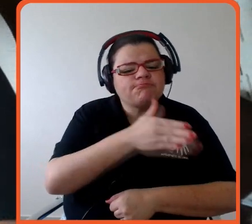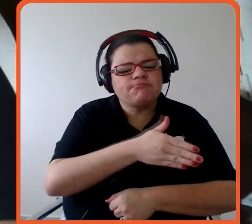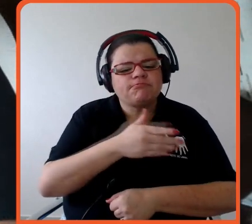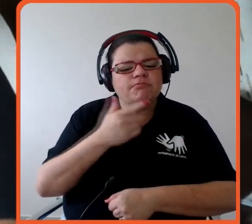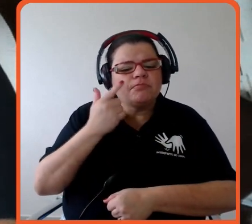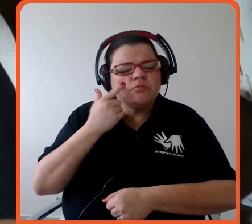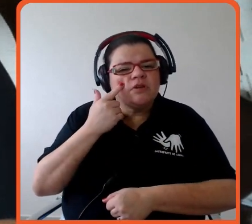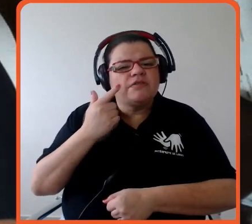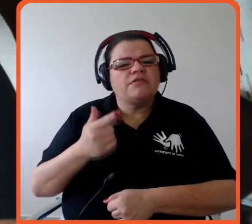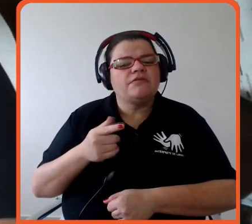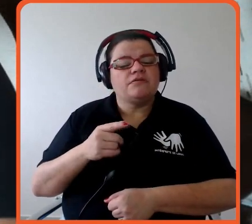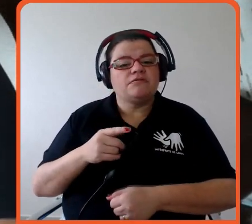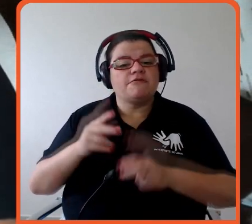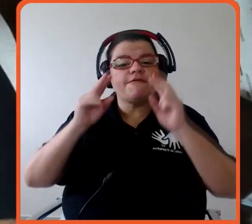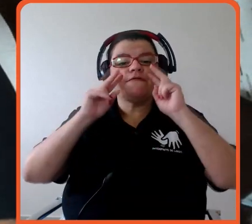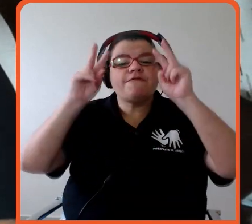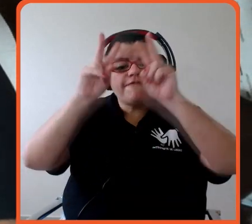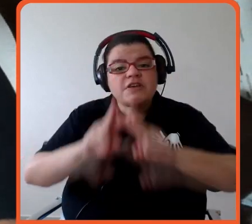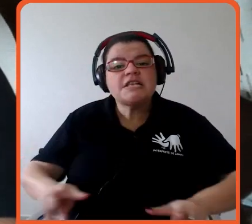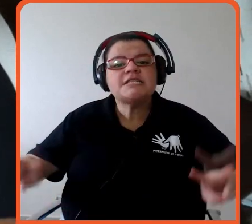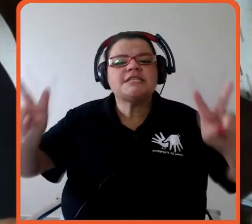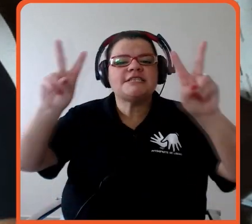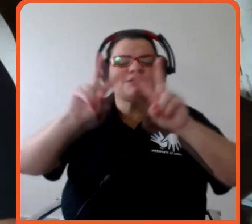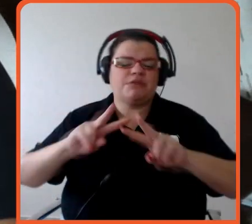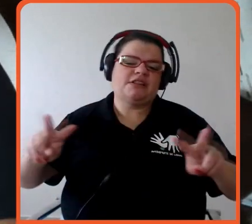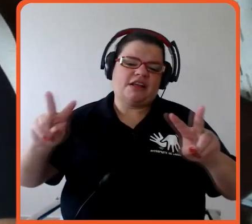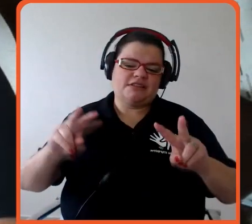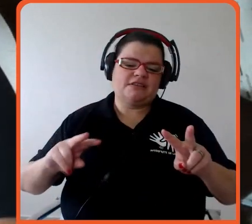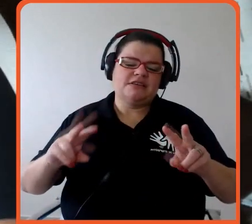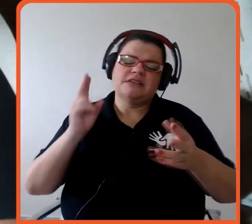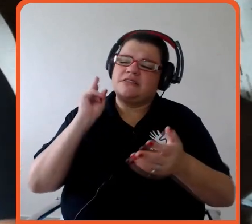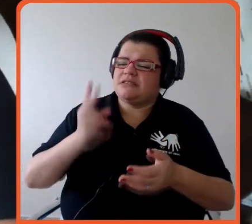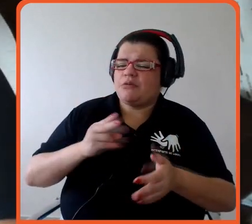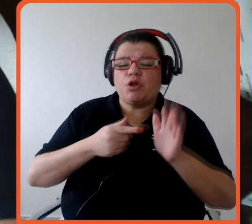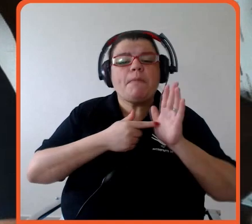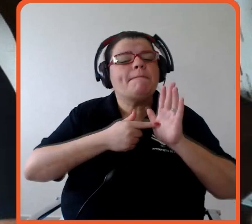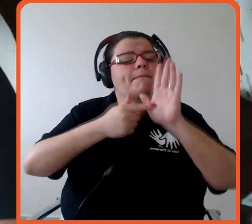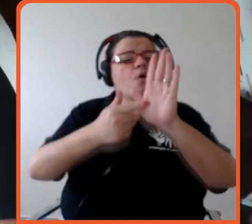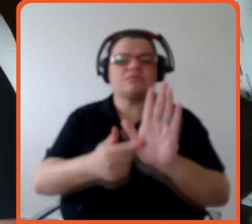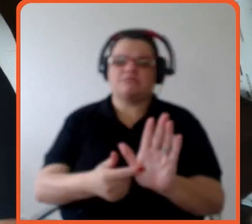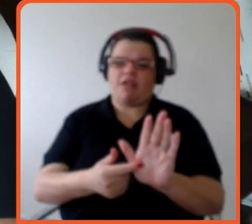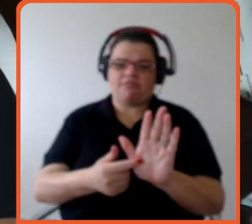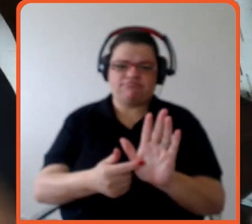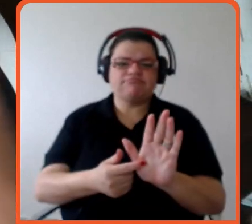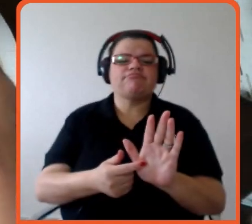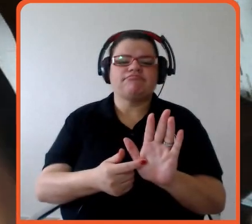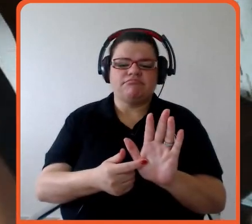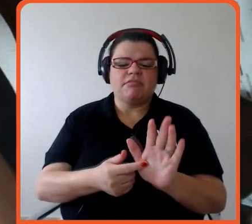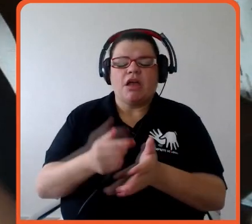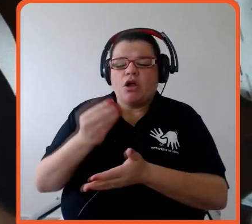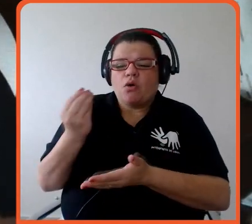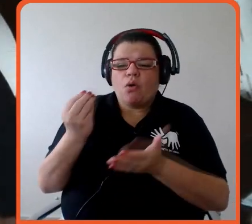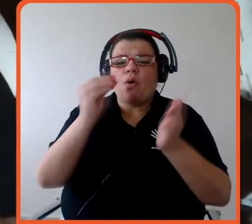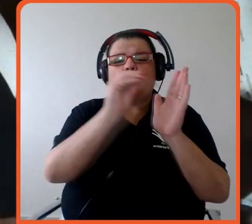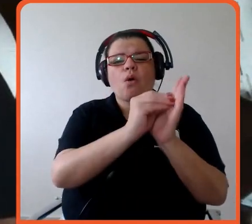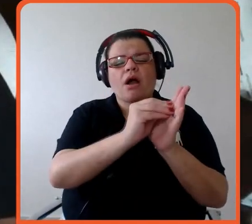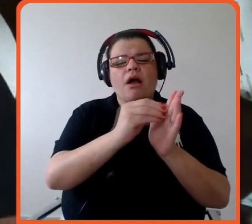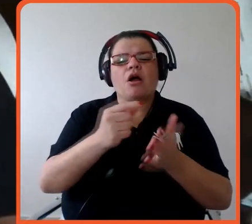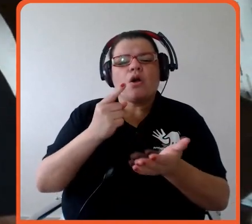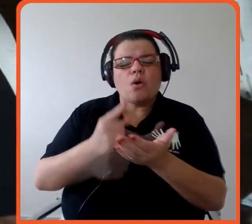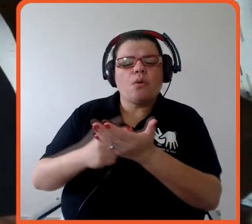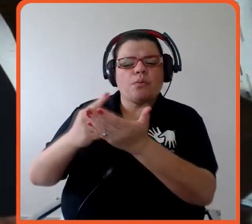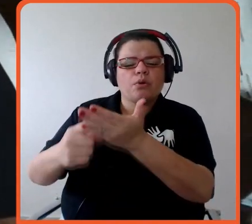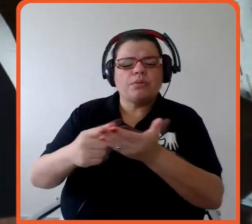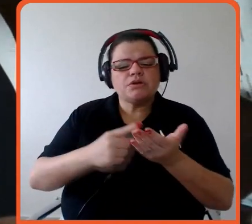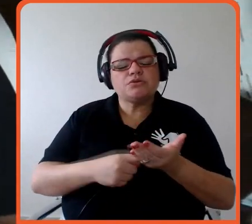visibilidade, até aqui sempre foi, colocar compromissos públicos, os nossos compromissos